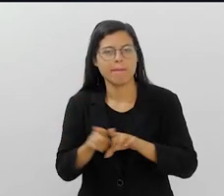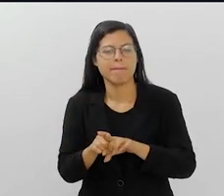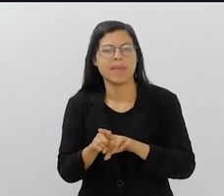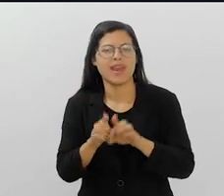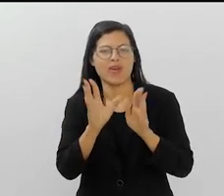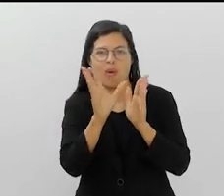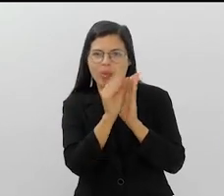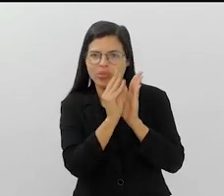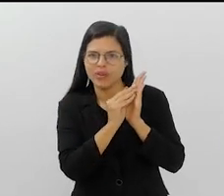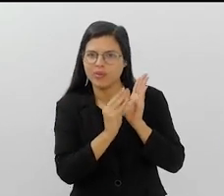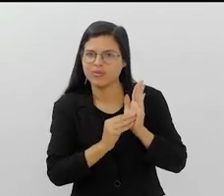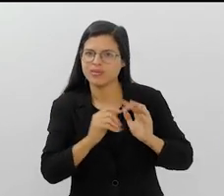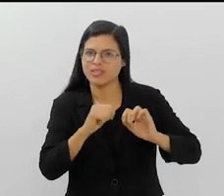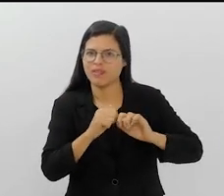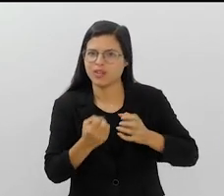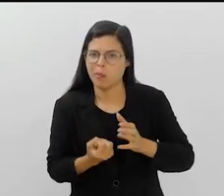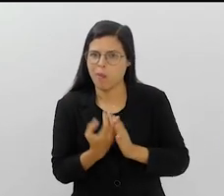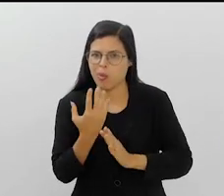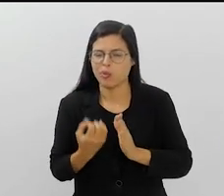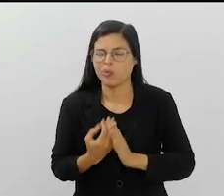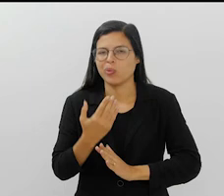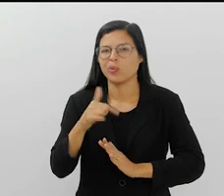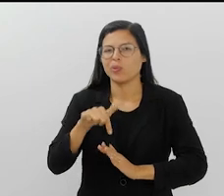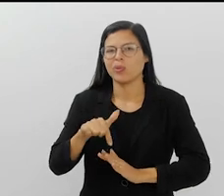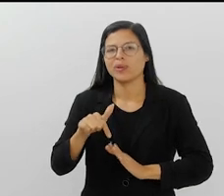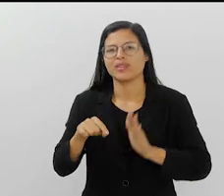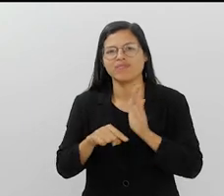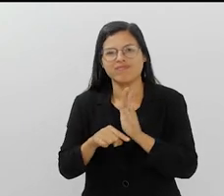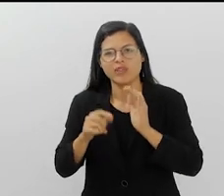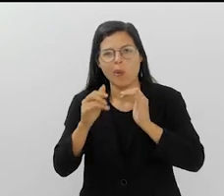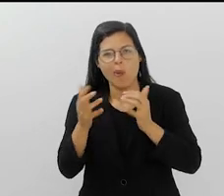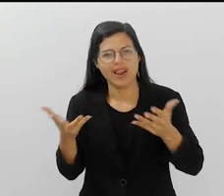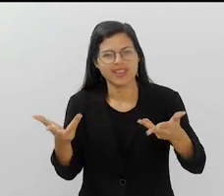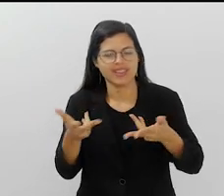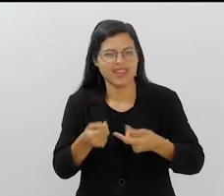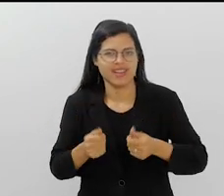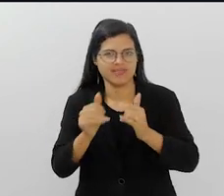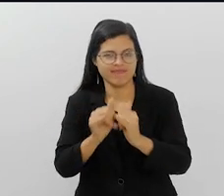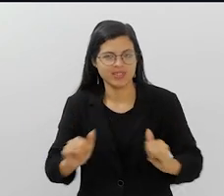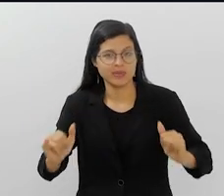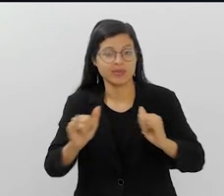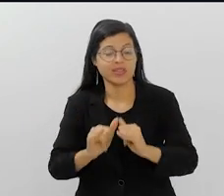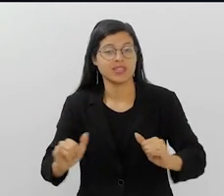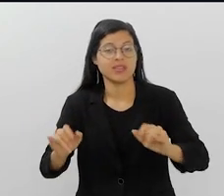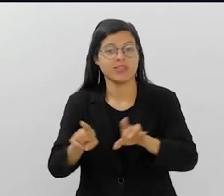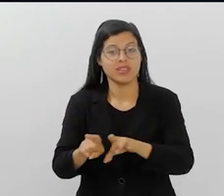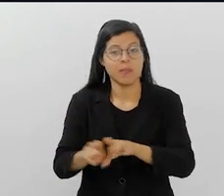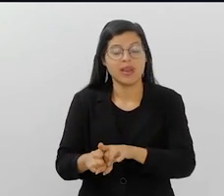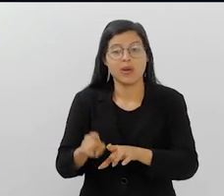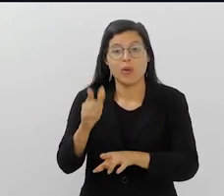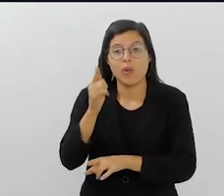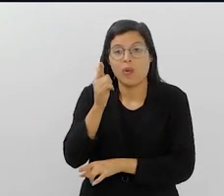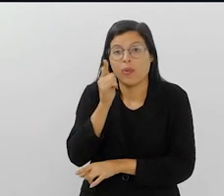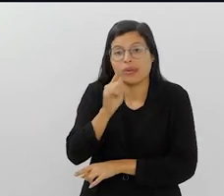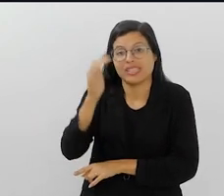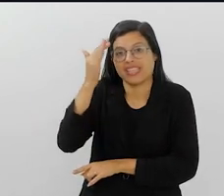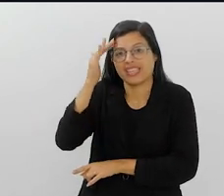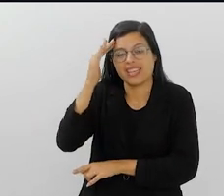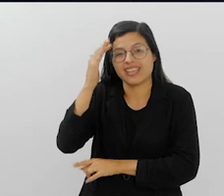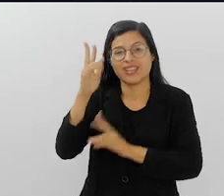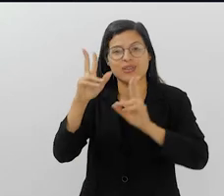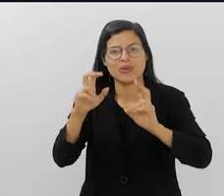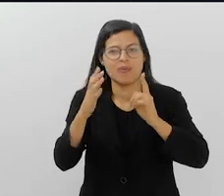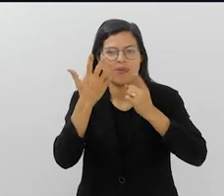conteúdos contribuem muito pra qualidade, pra divulgação e pro melhor entendimento da festa